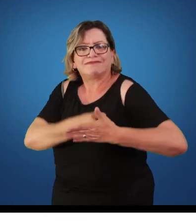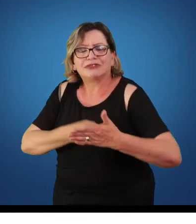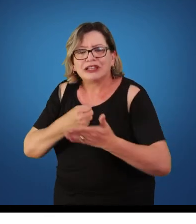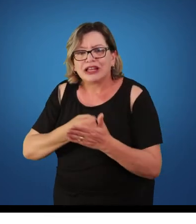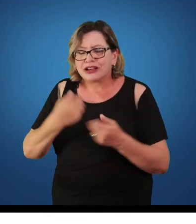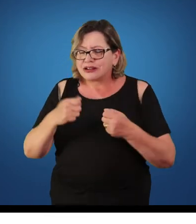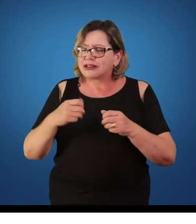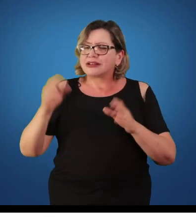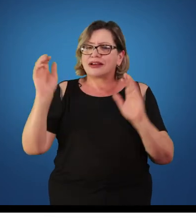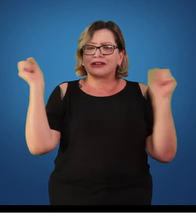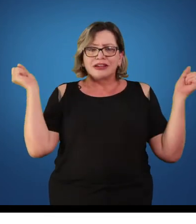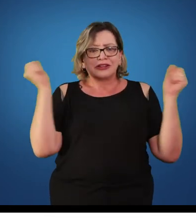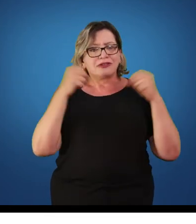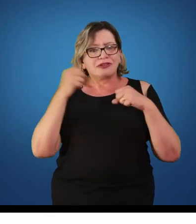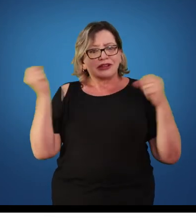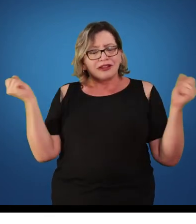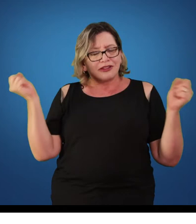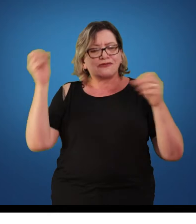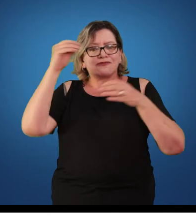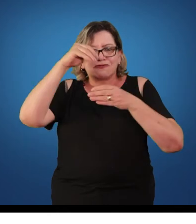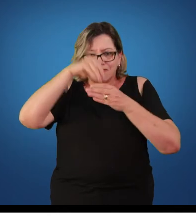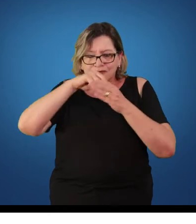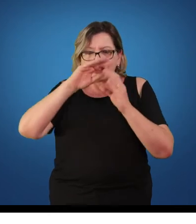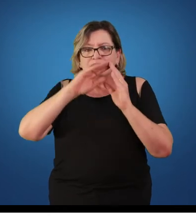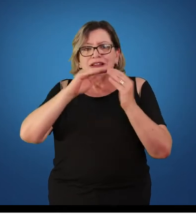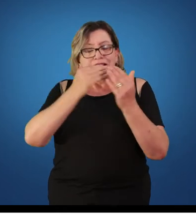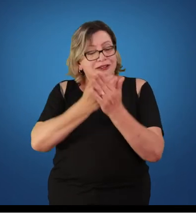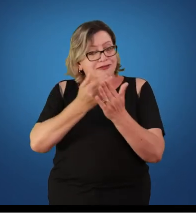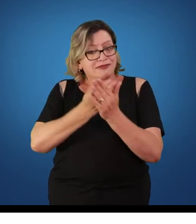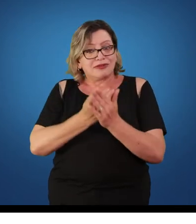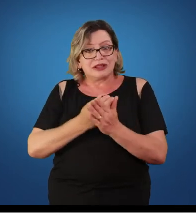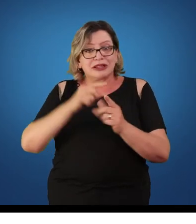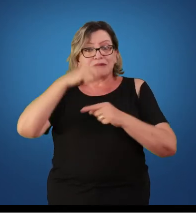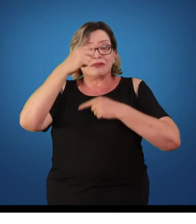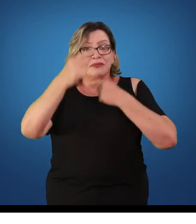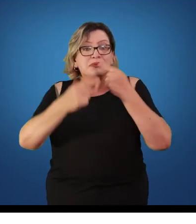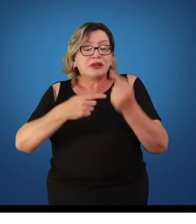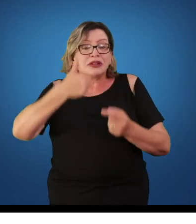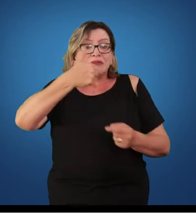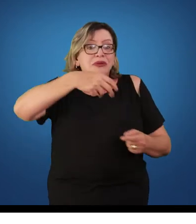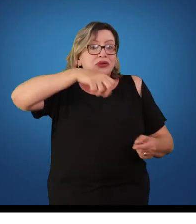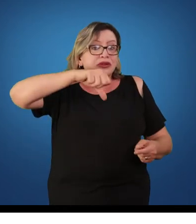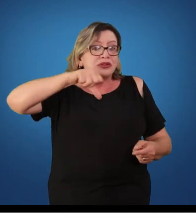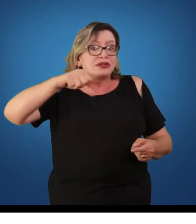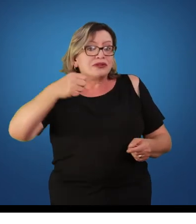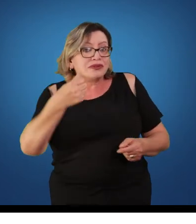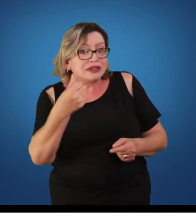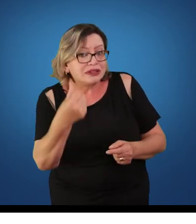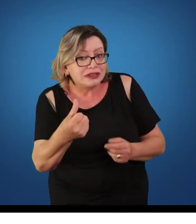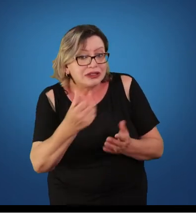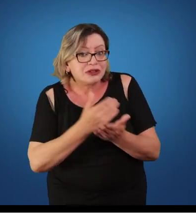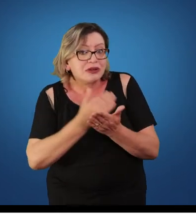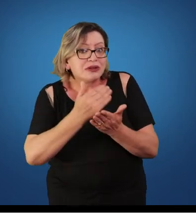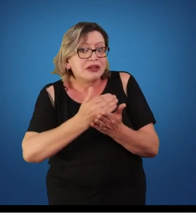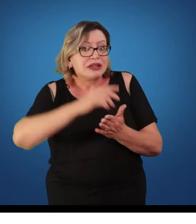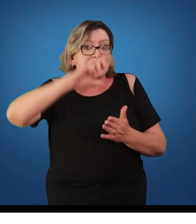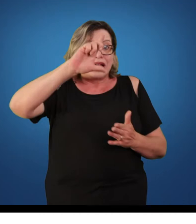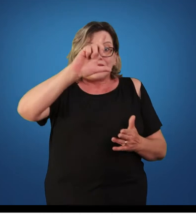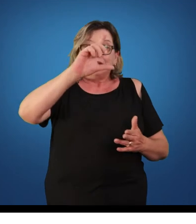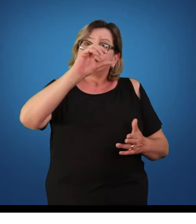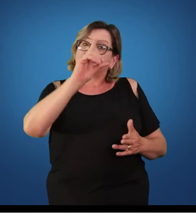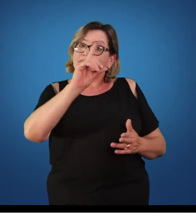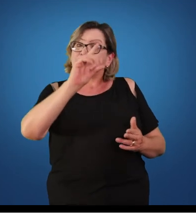1996, a educação física passa a ser componente curricular obrigatório, por meio da Lei de